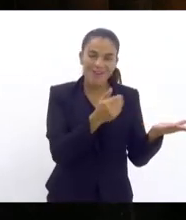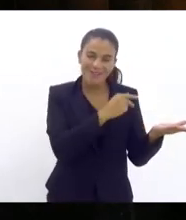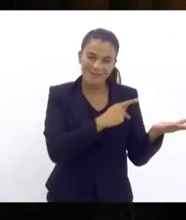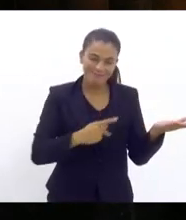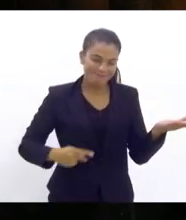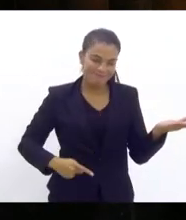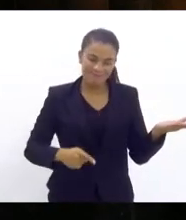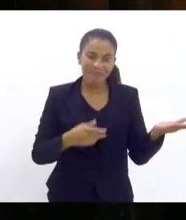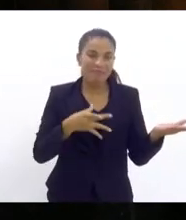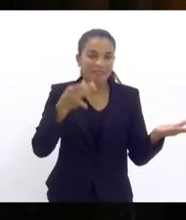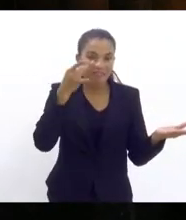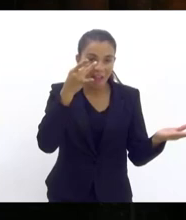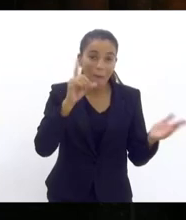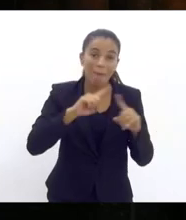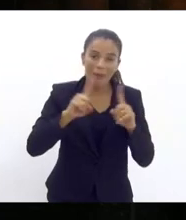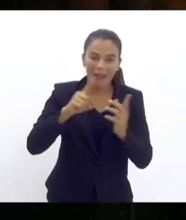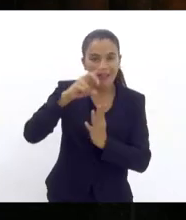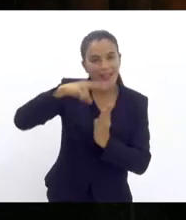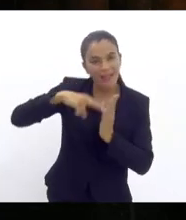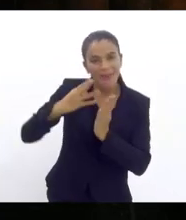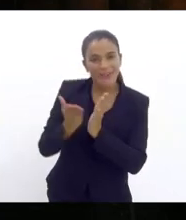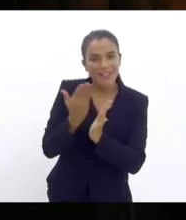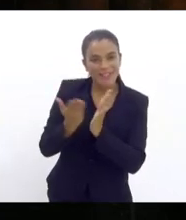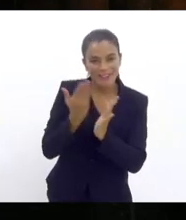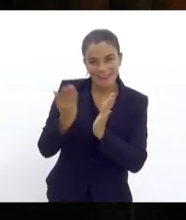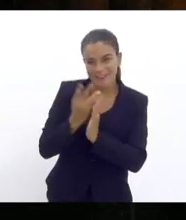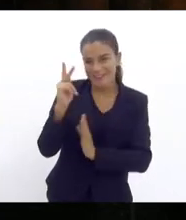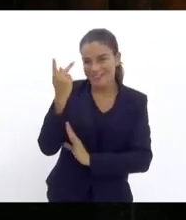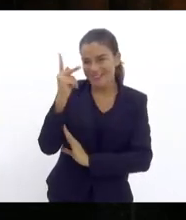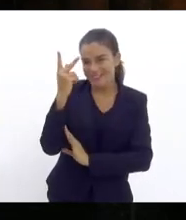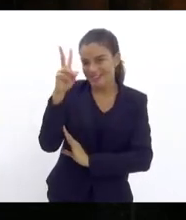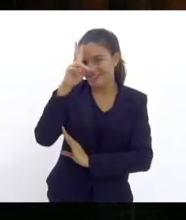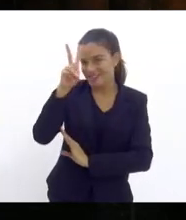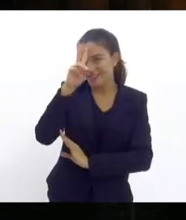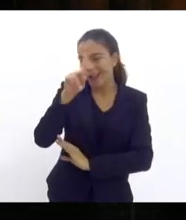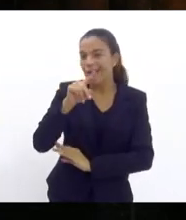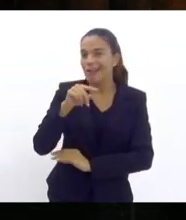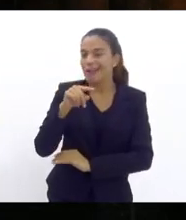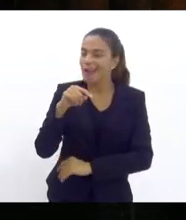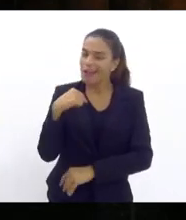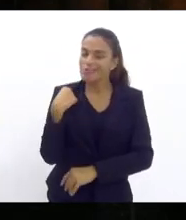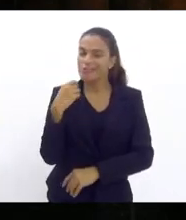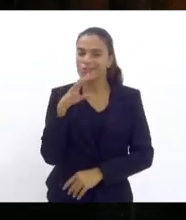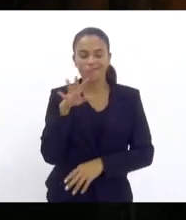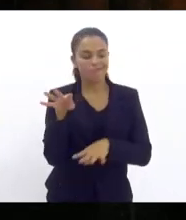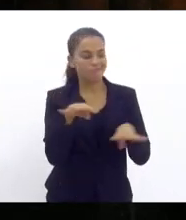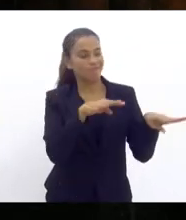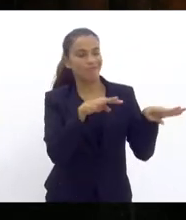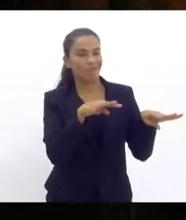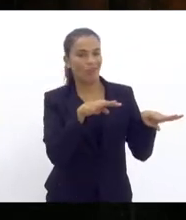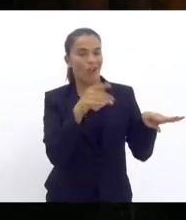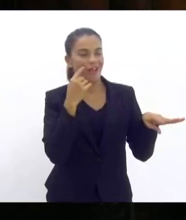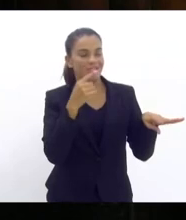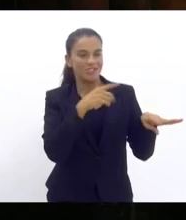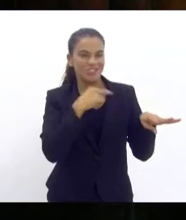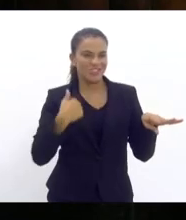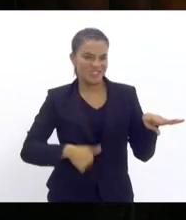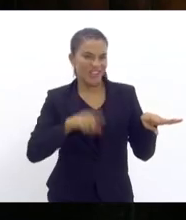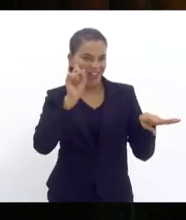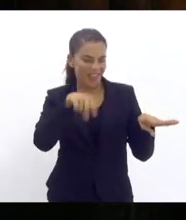leu nos livros de história que vamos achar que a China é uma democracia